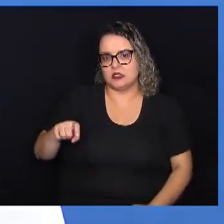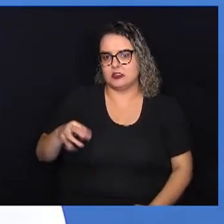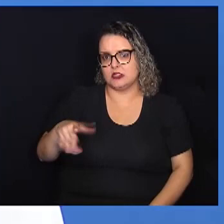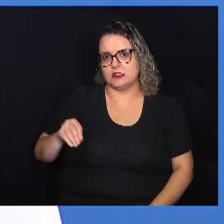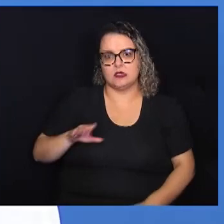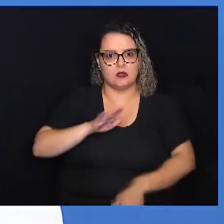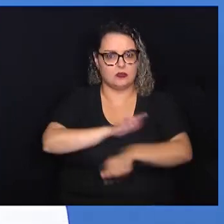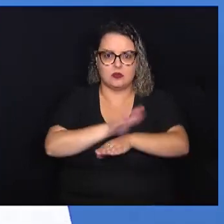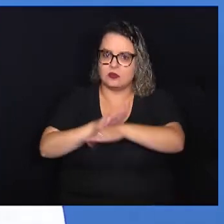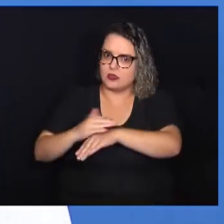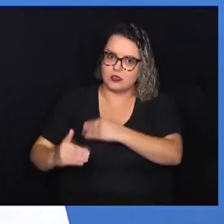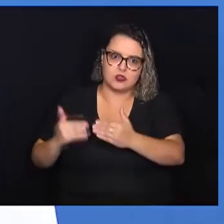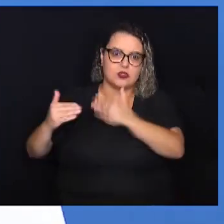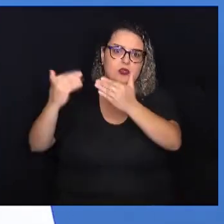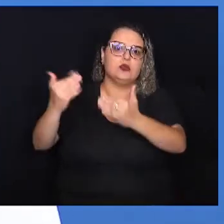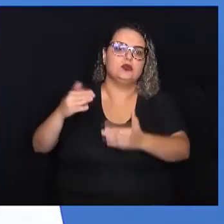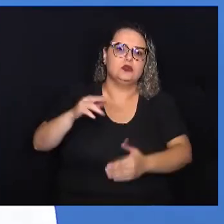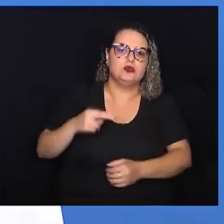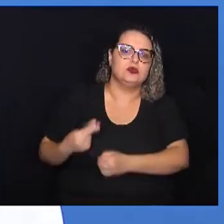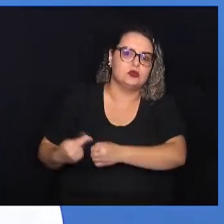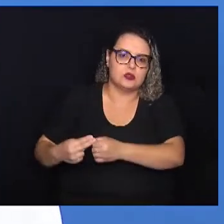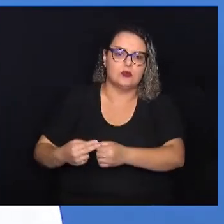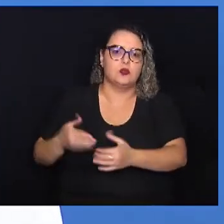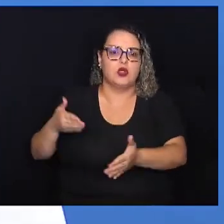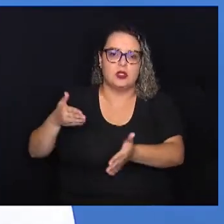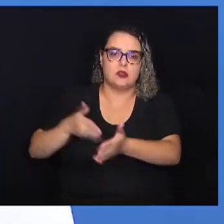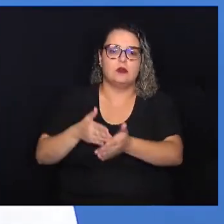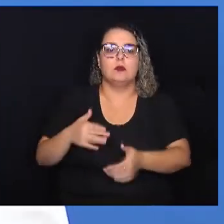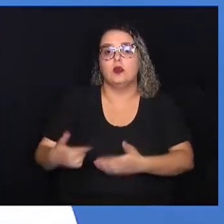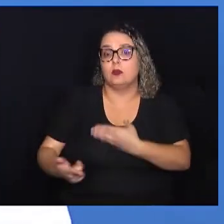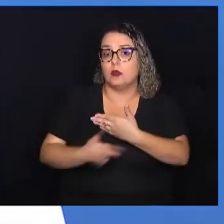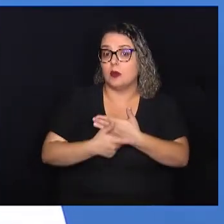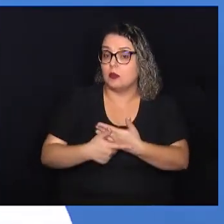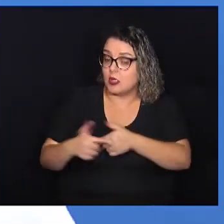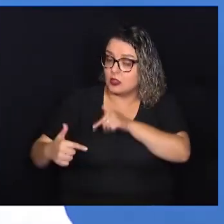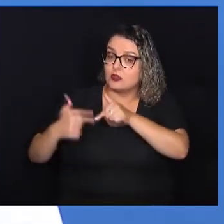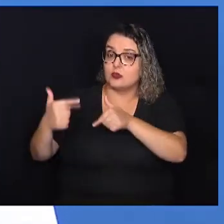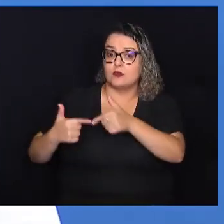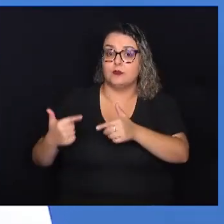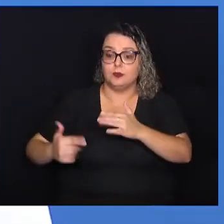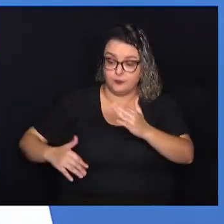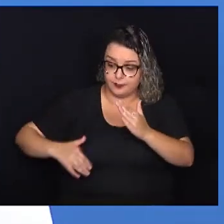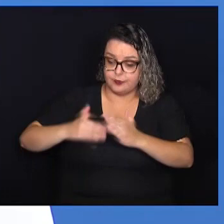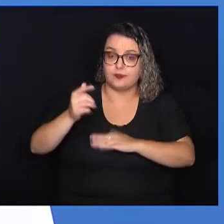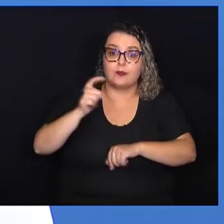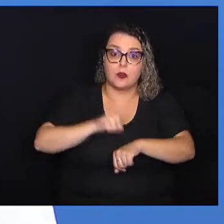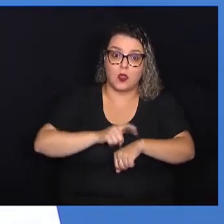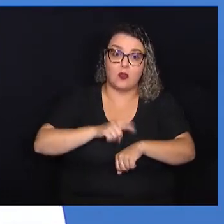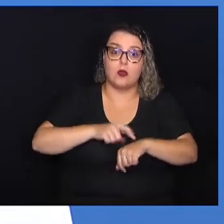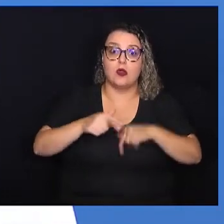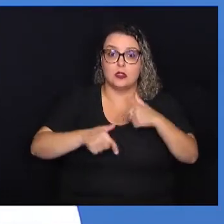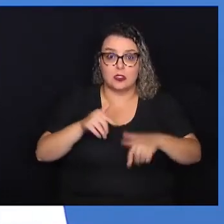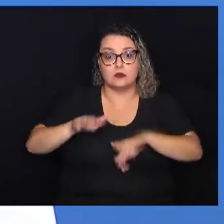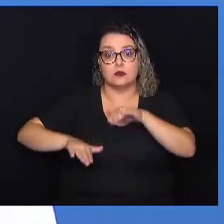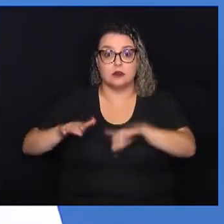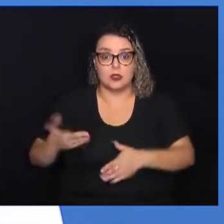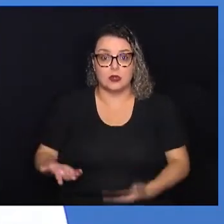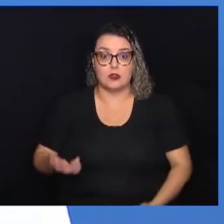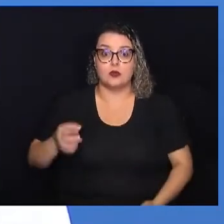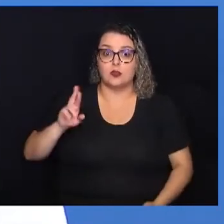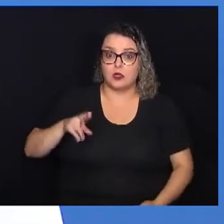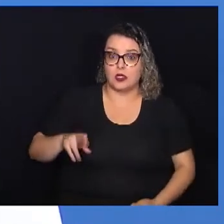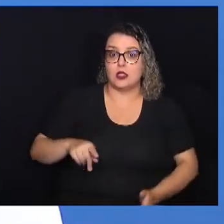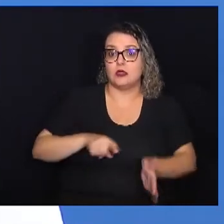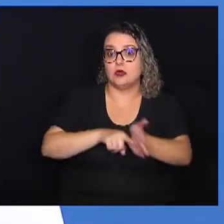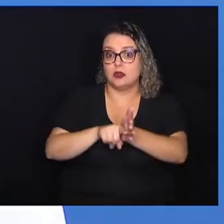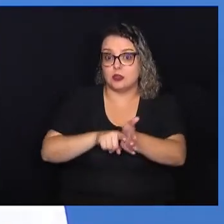da universidade, porque ele acaba limitando o papel dos trabalhadores que extrapola, inclusive, o seu horário de trabalho muitas vezes por conta da pesquisa,